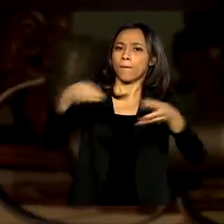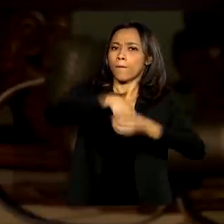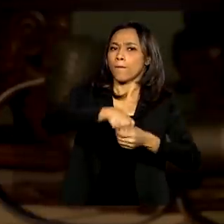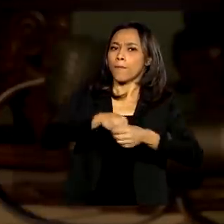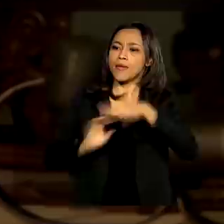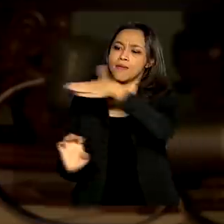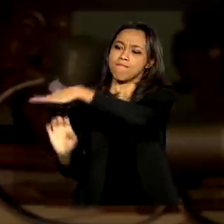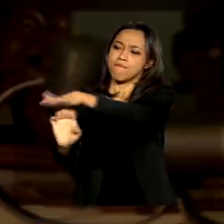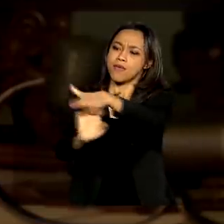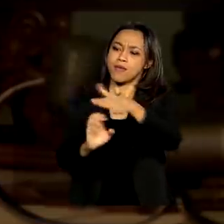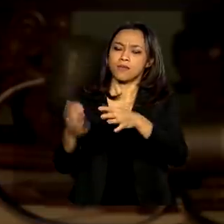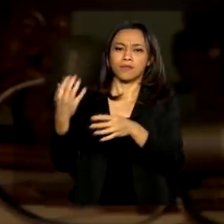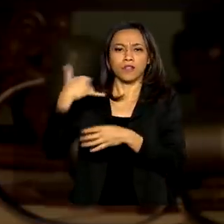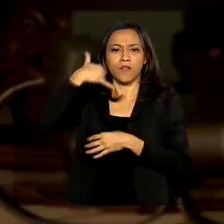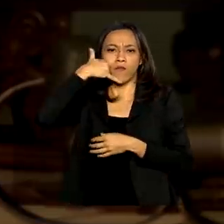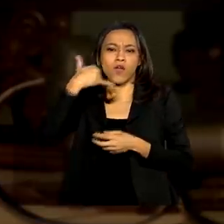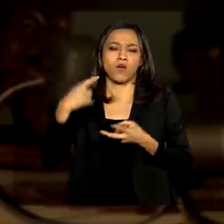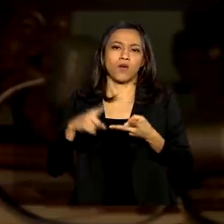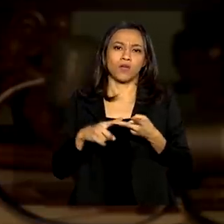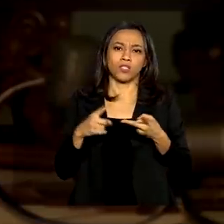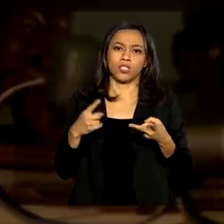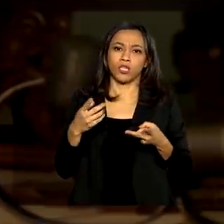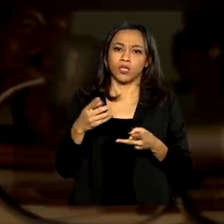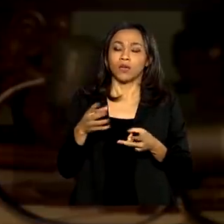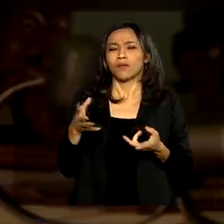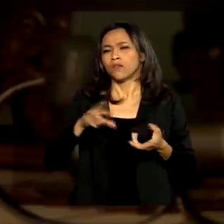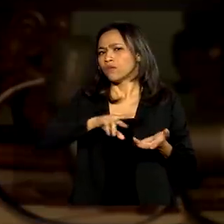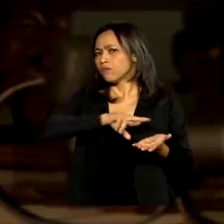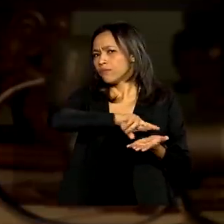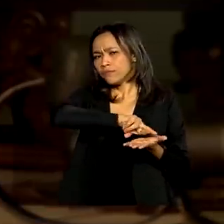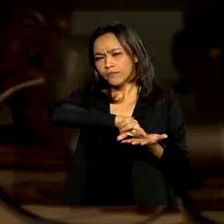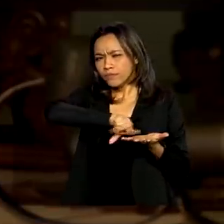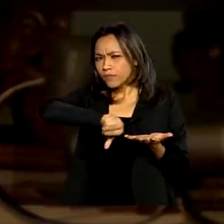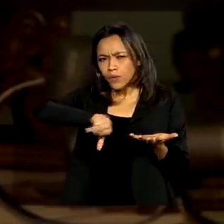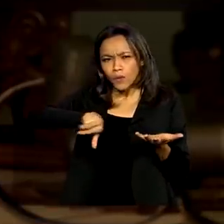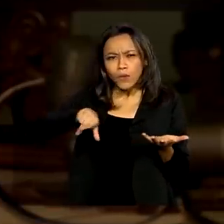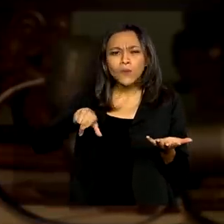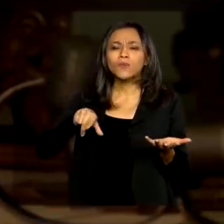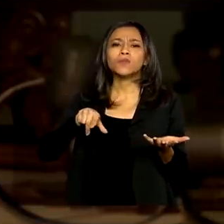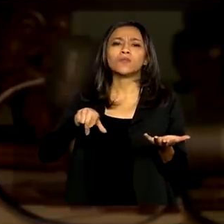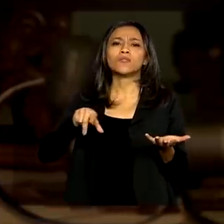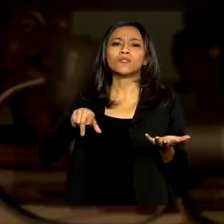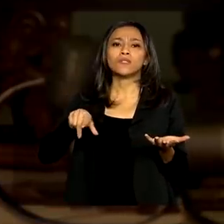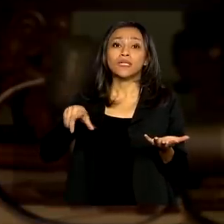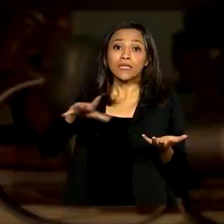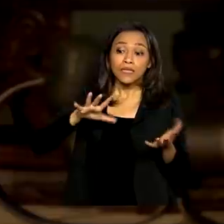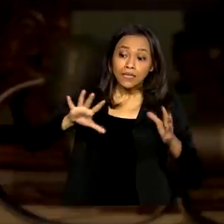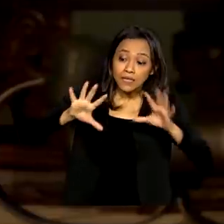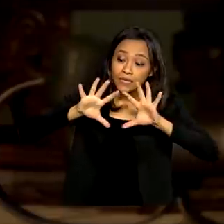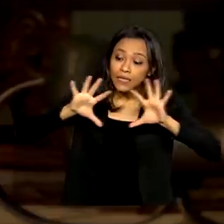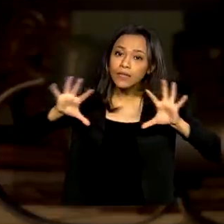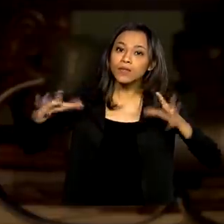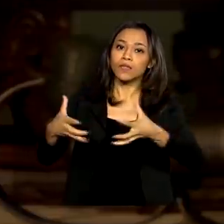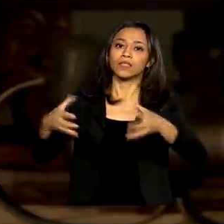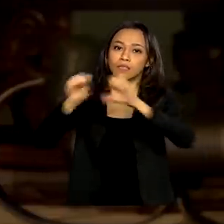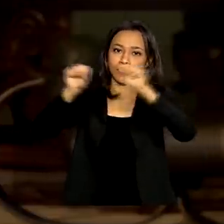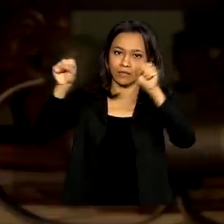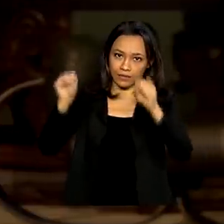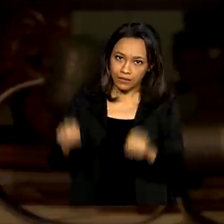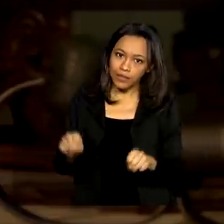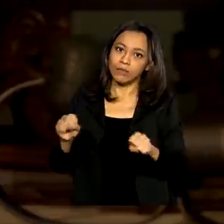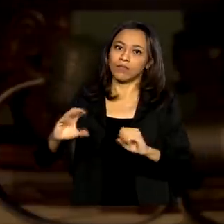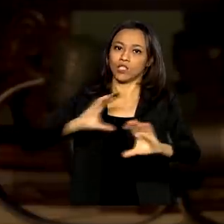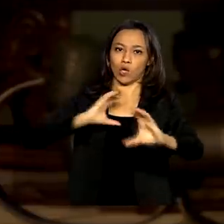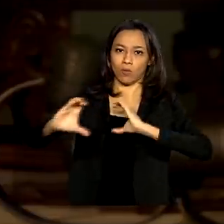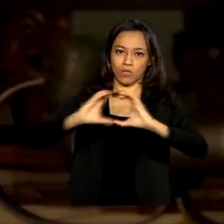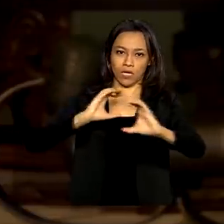telefonia, ou seja, todos os atores desse sistema de comunicação, rádio difusores também,